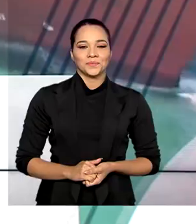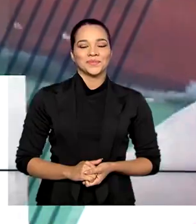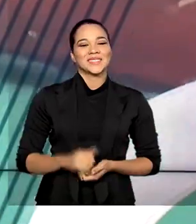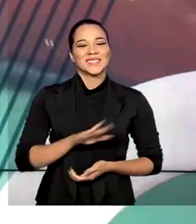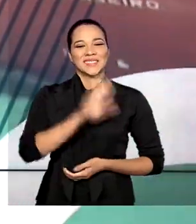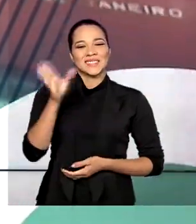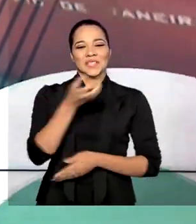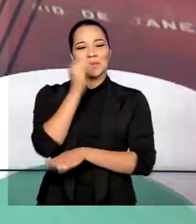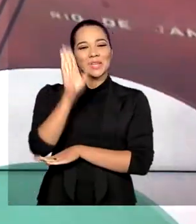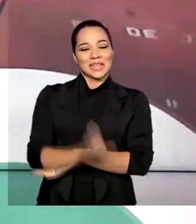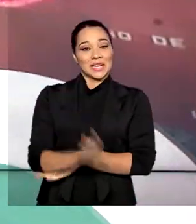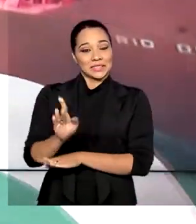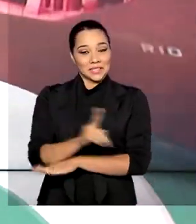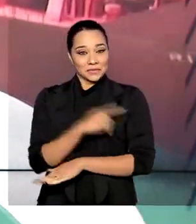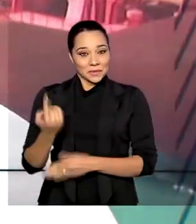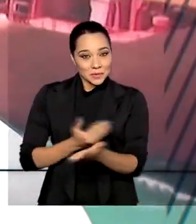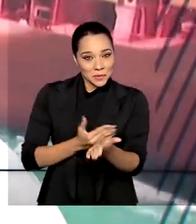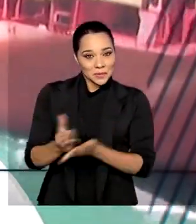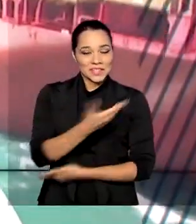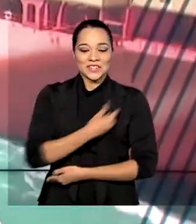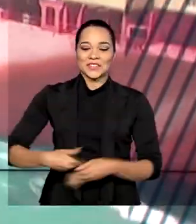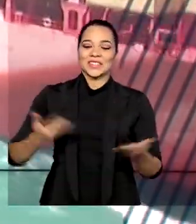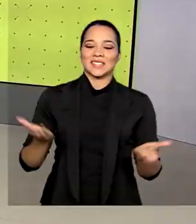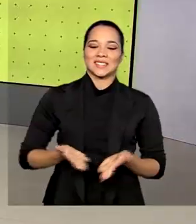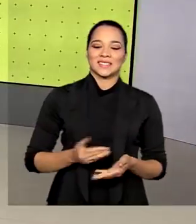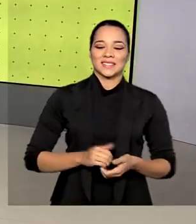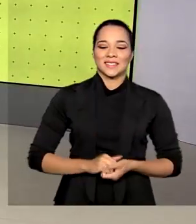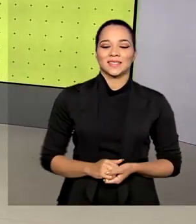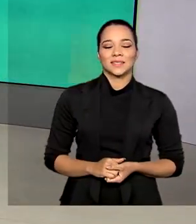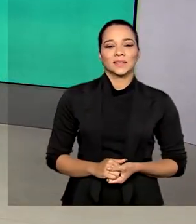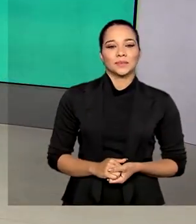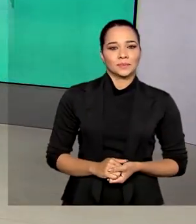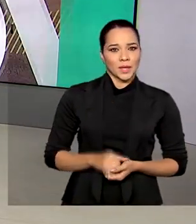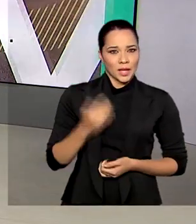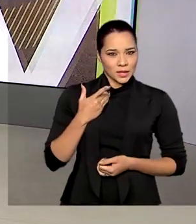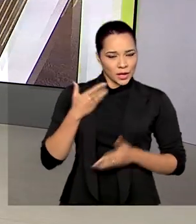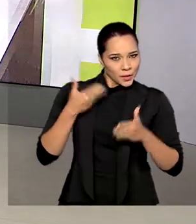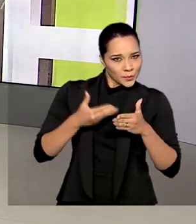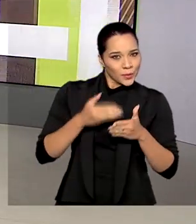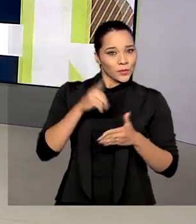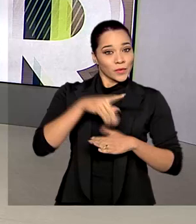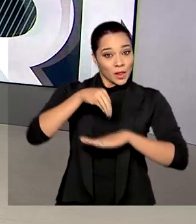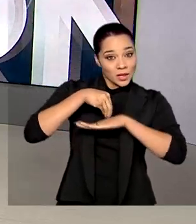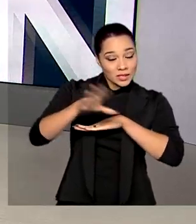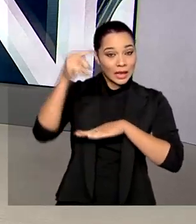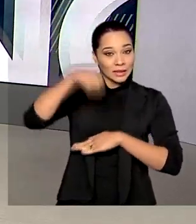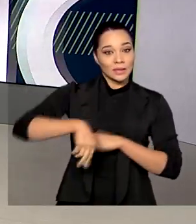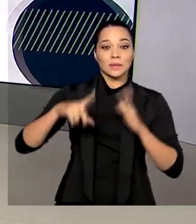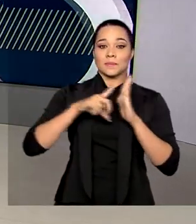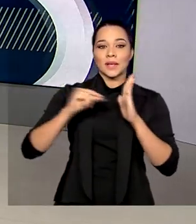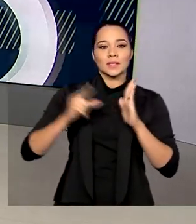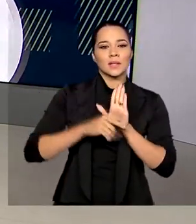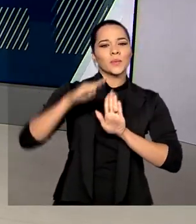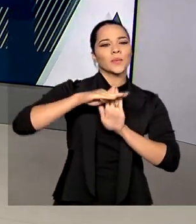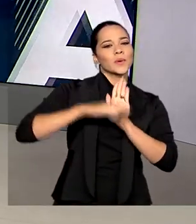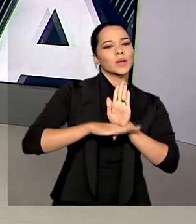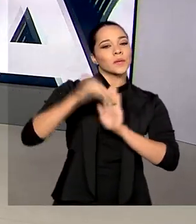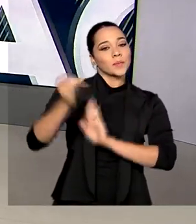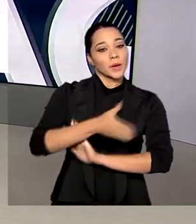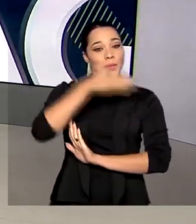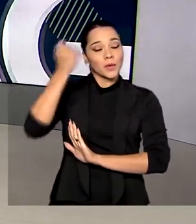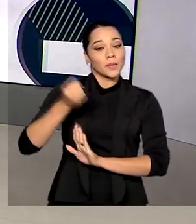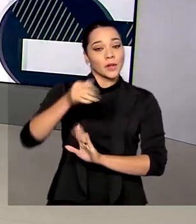Olá, boa tarde, já estamos de volta com o Governo Agora. Daqui a pouco vai ser lançado aqui em Brasília um programa para